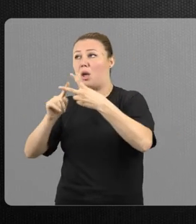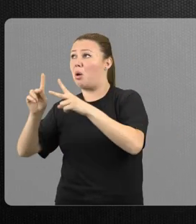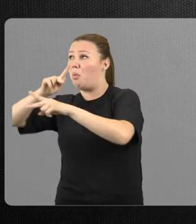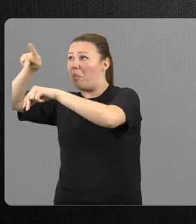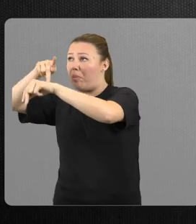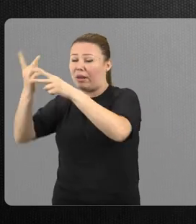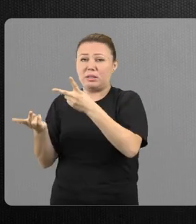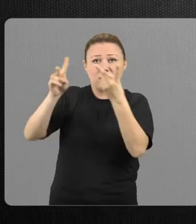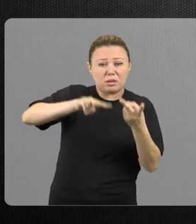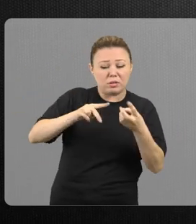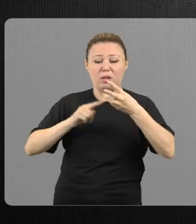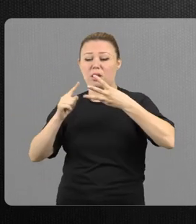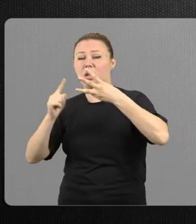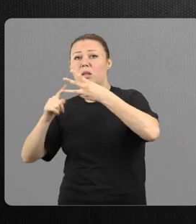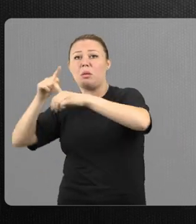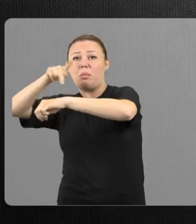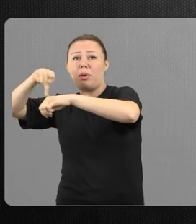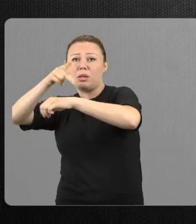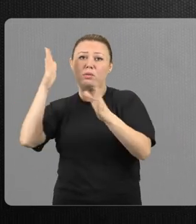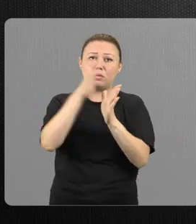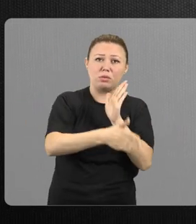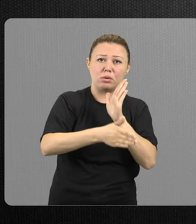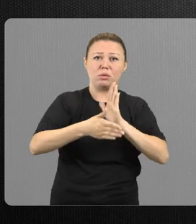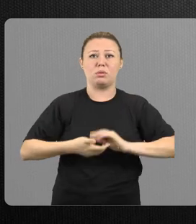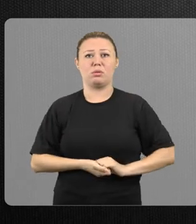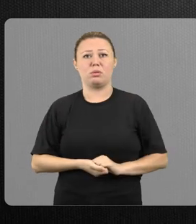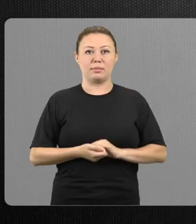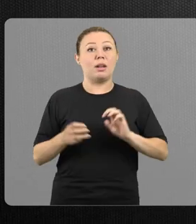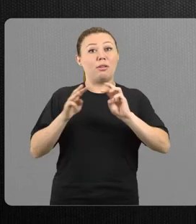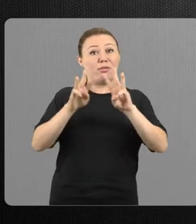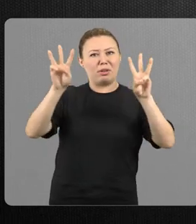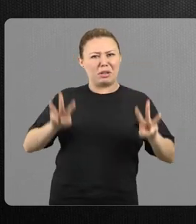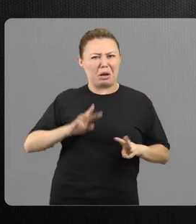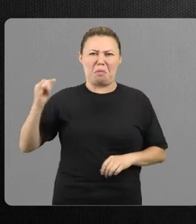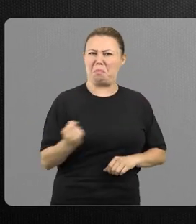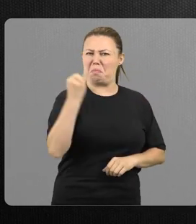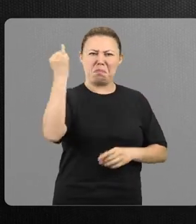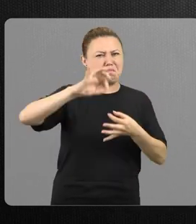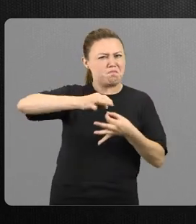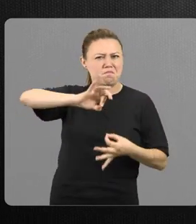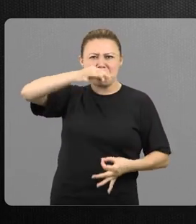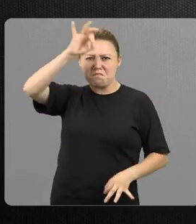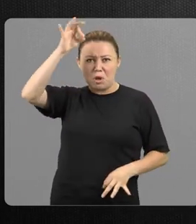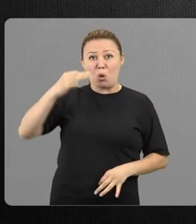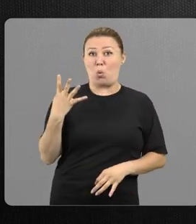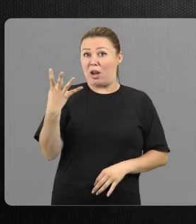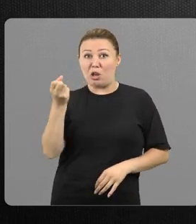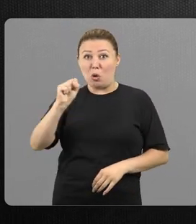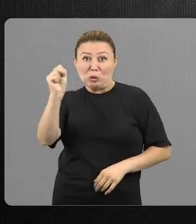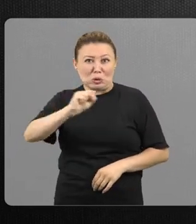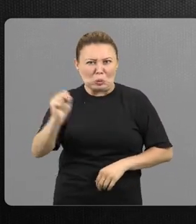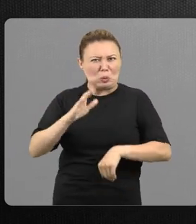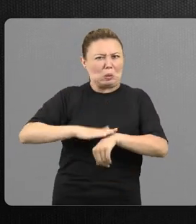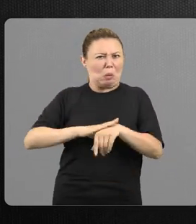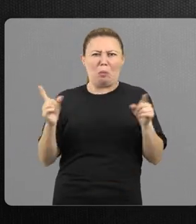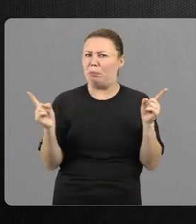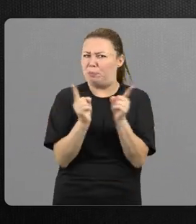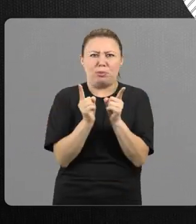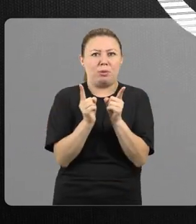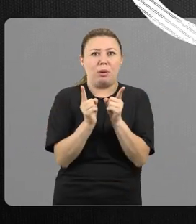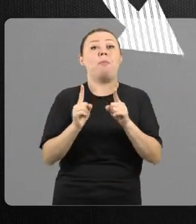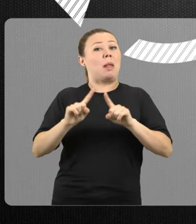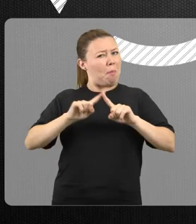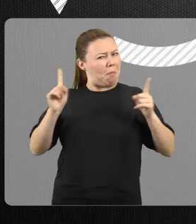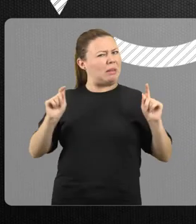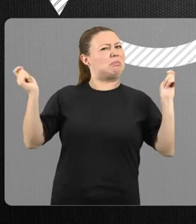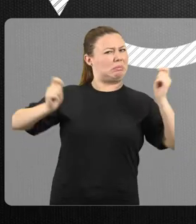fragilidade social, intercambistas e refugiados. 48 segundos é pouco tempo para falar de quanto a universidade pública é